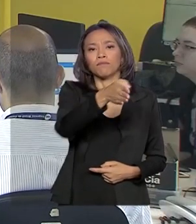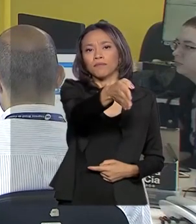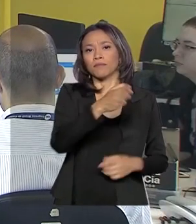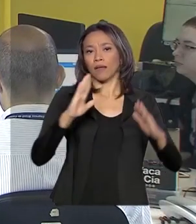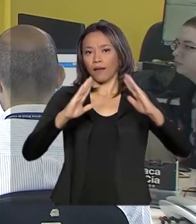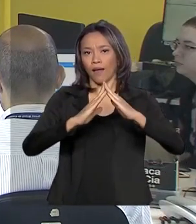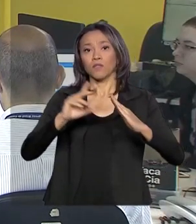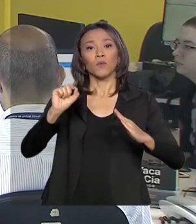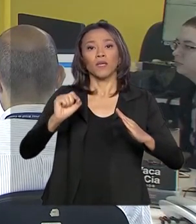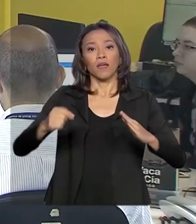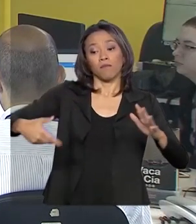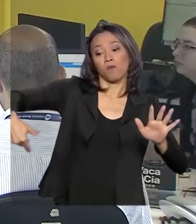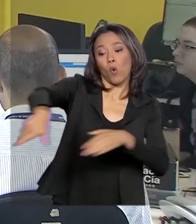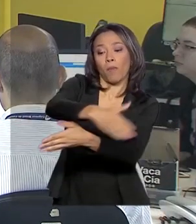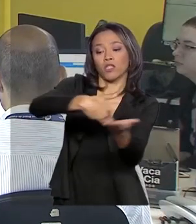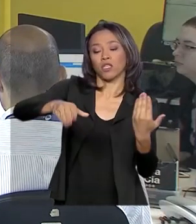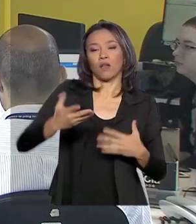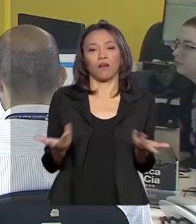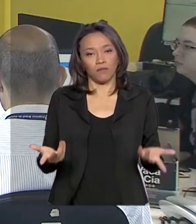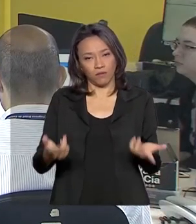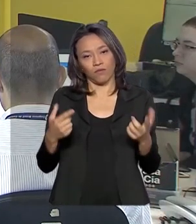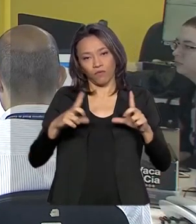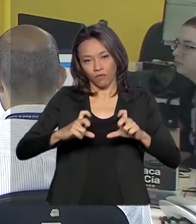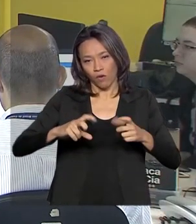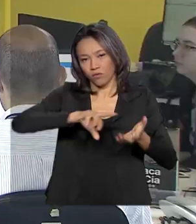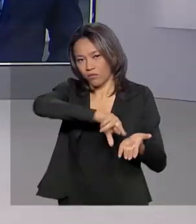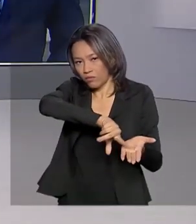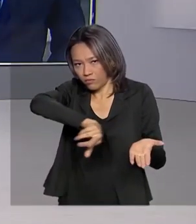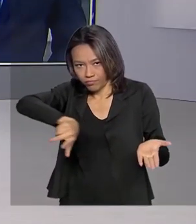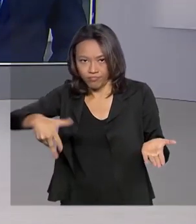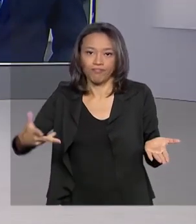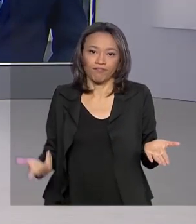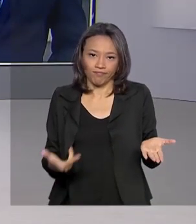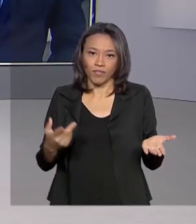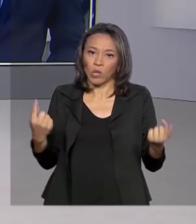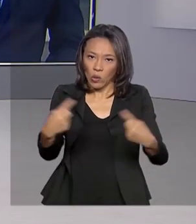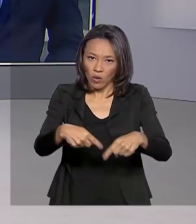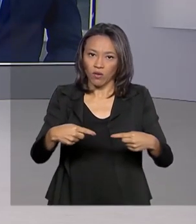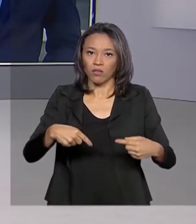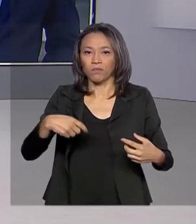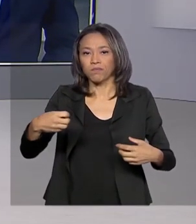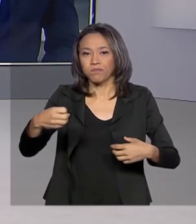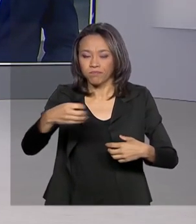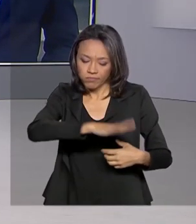compartilhados conteúdos ilícitos. Renata. Tá certo, Tiago. Obrigada pelas suas informações.